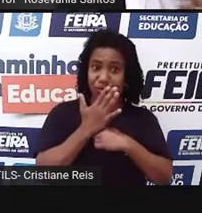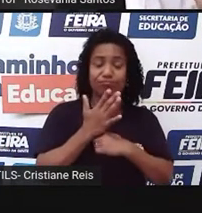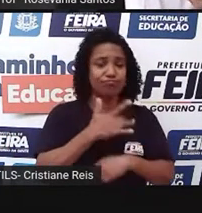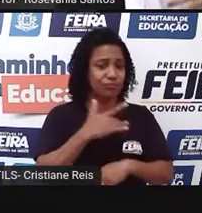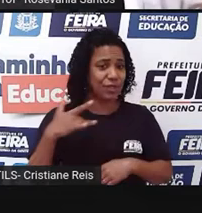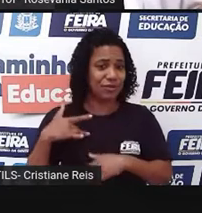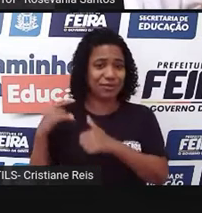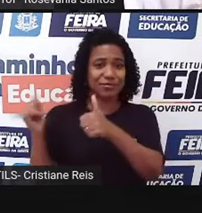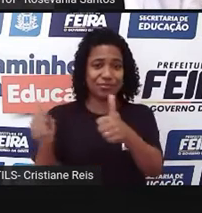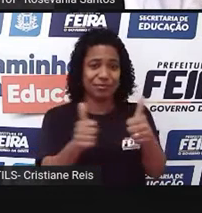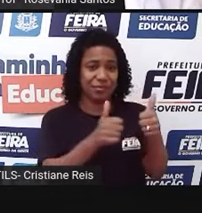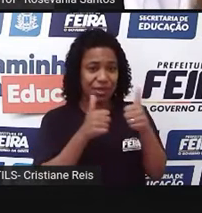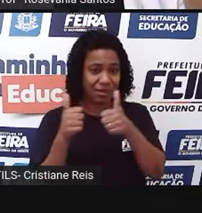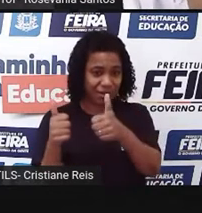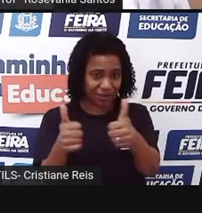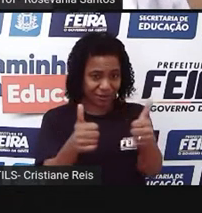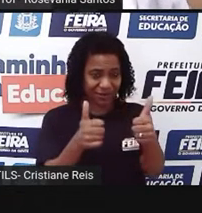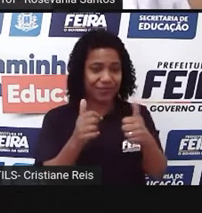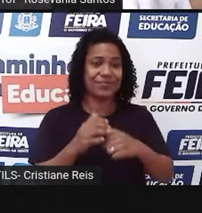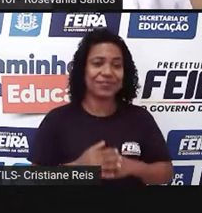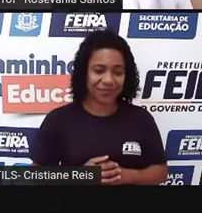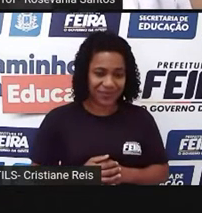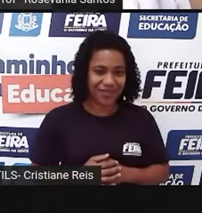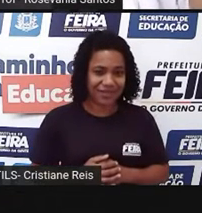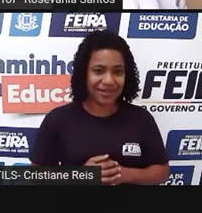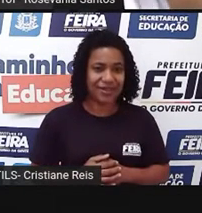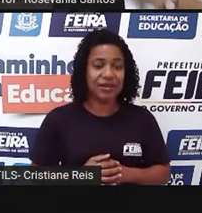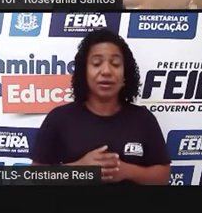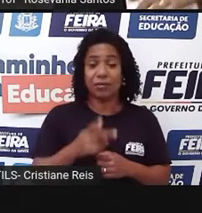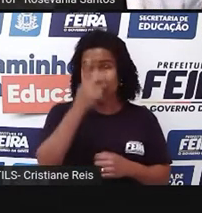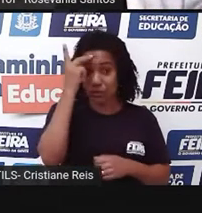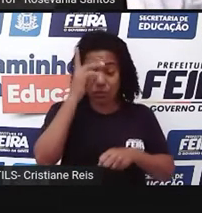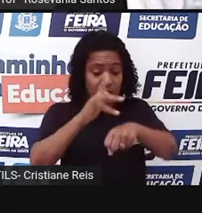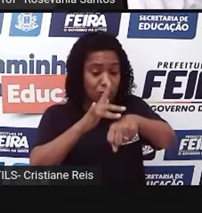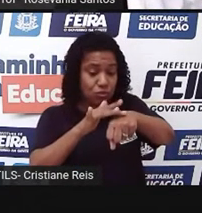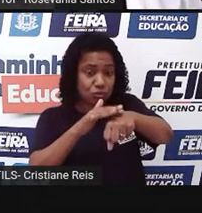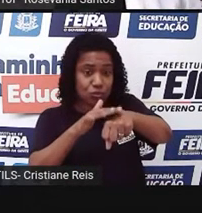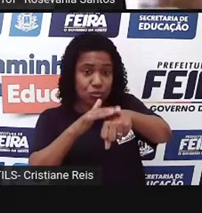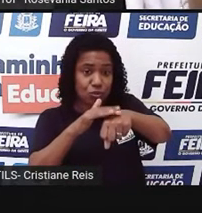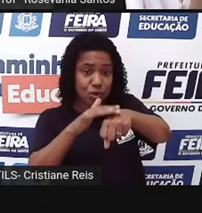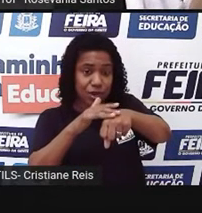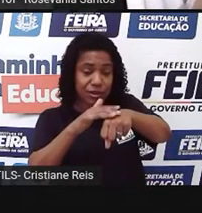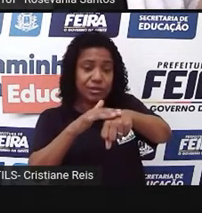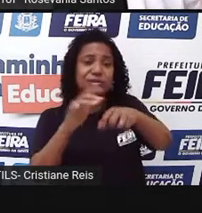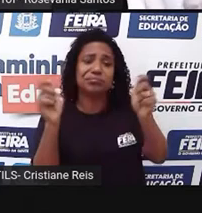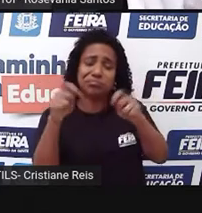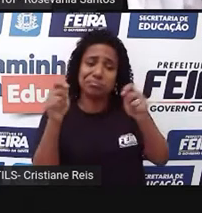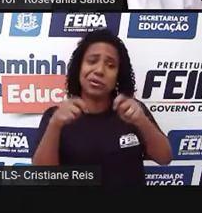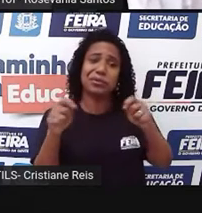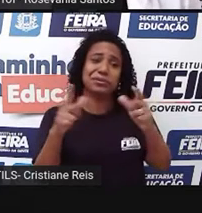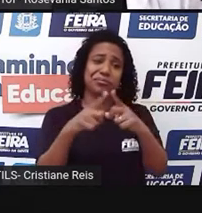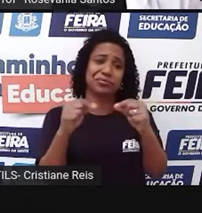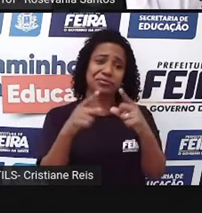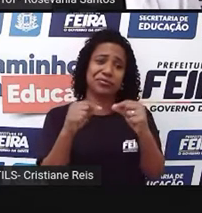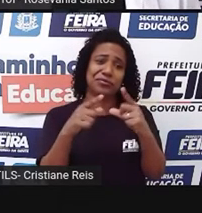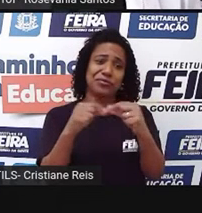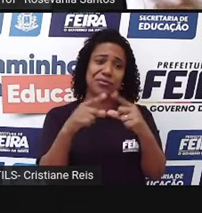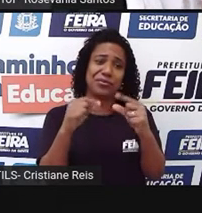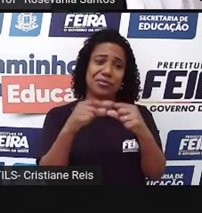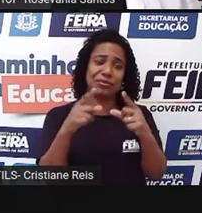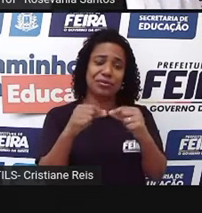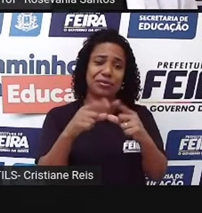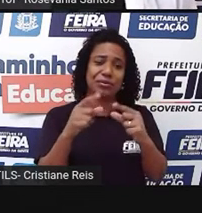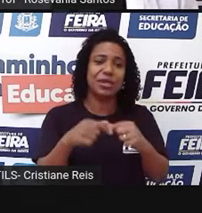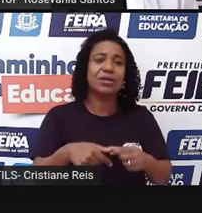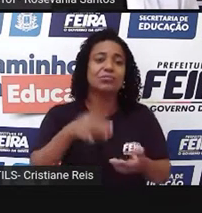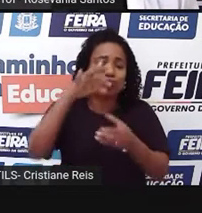tem gente que toma banho, né, de algumas dessas folhas e acredita, né, que realmente, né, fez uma